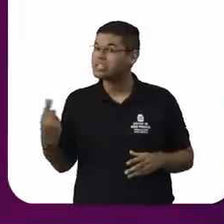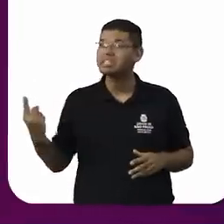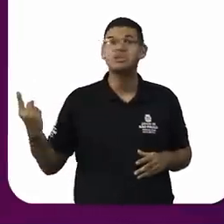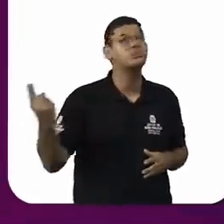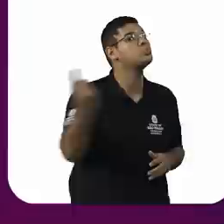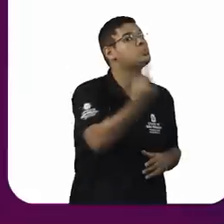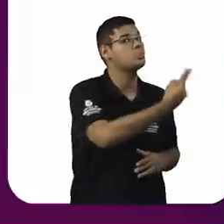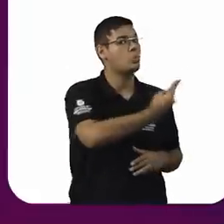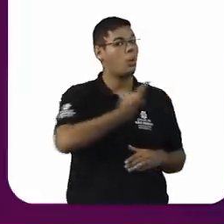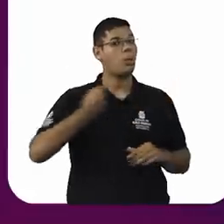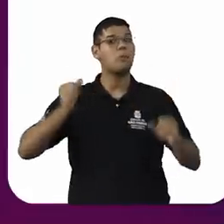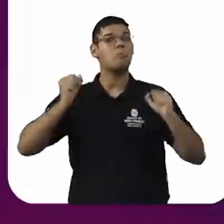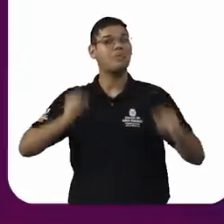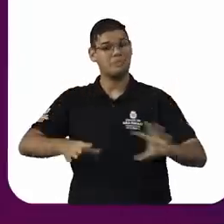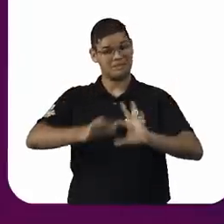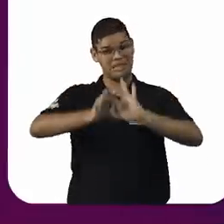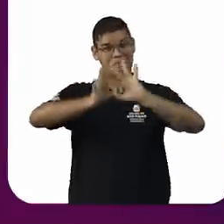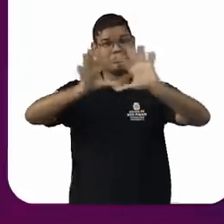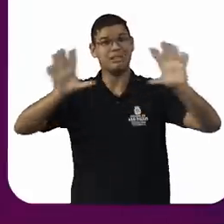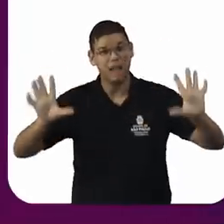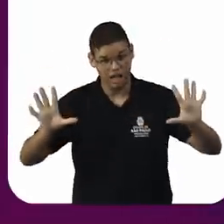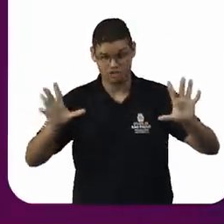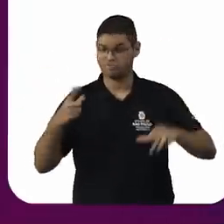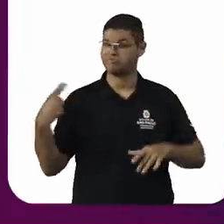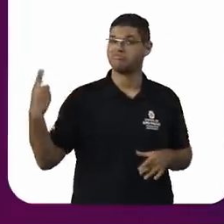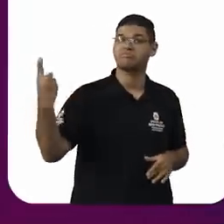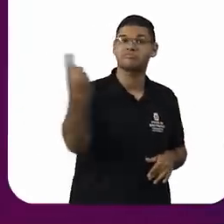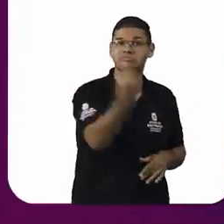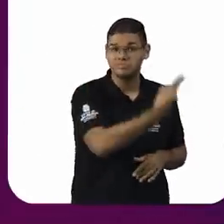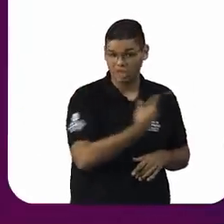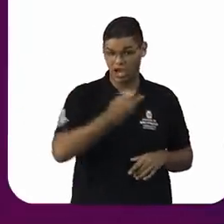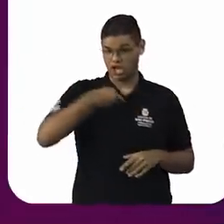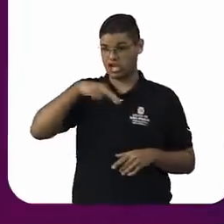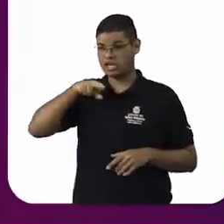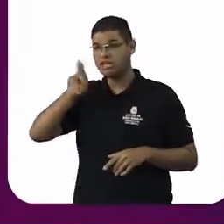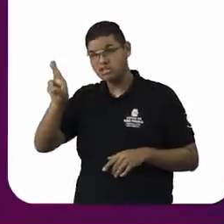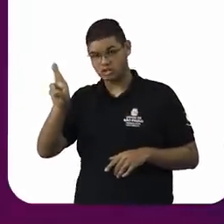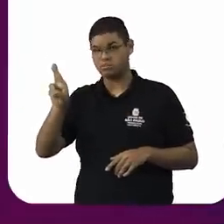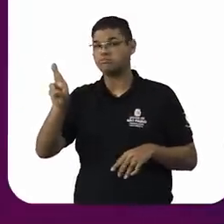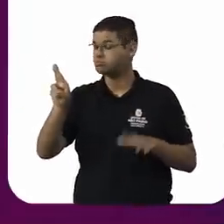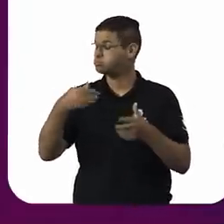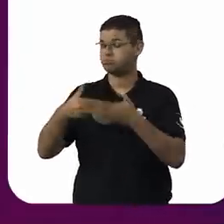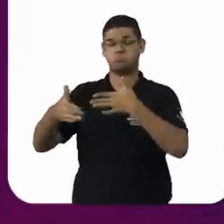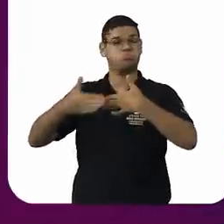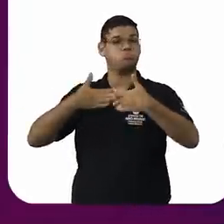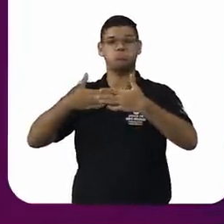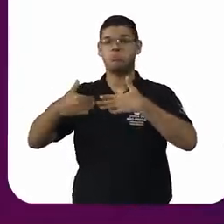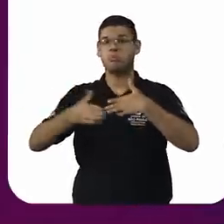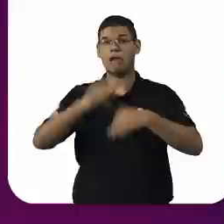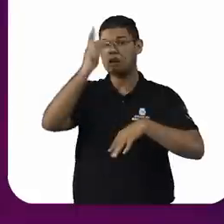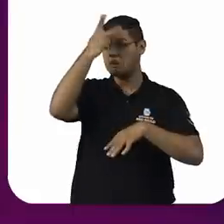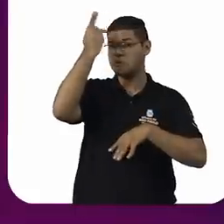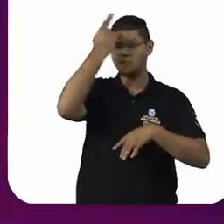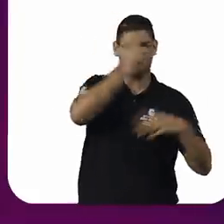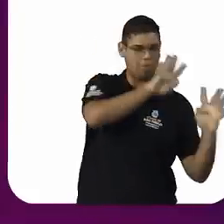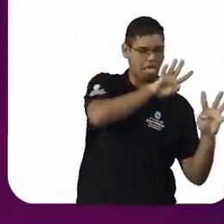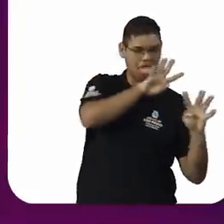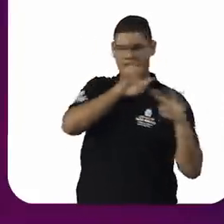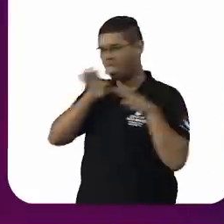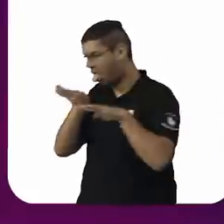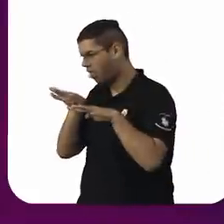crer ou não crer sem que sejamos violentados, perseguidos e